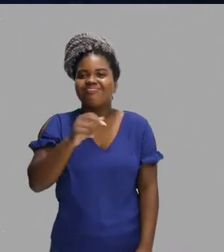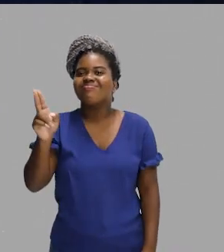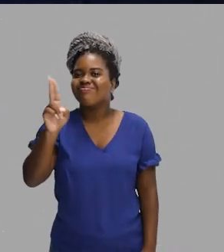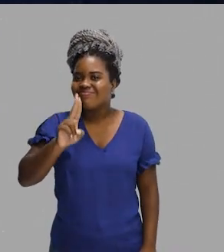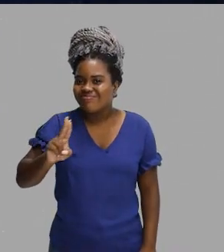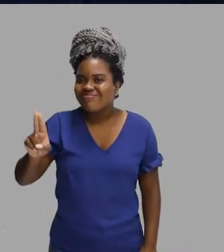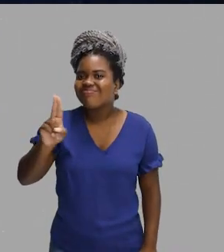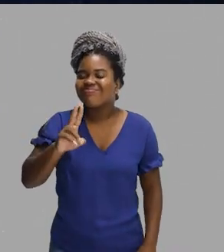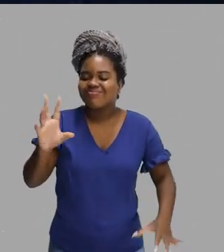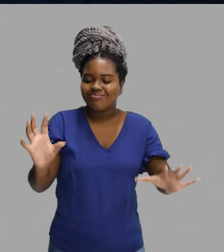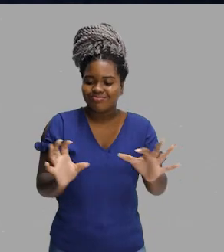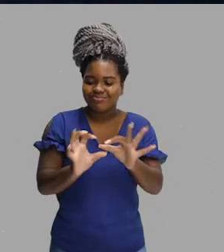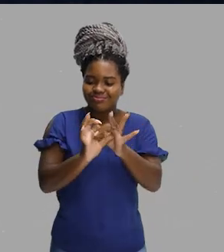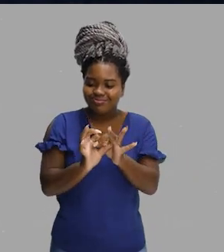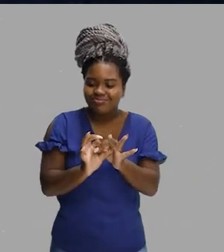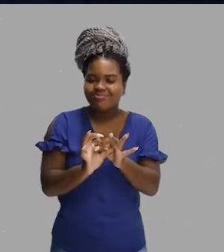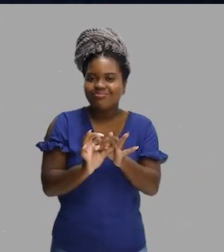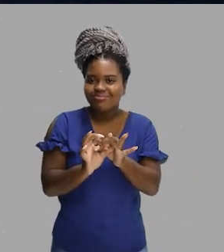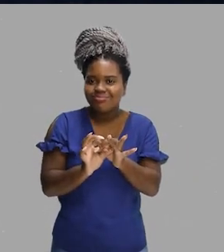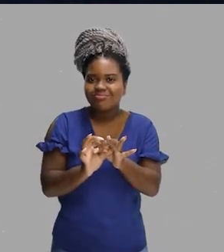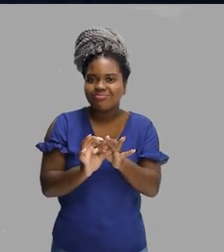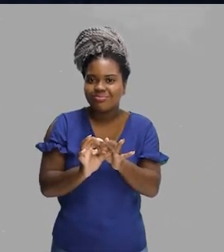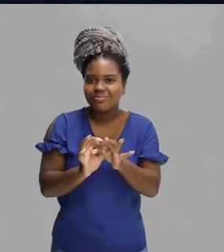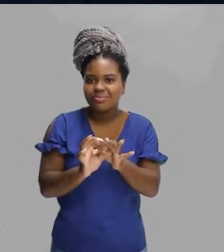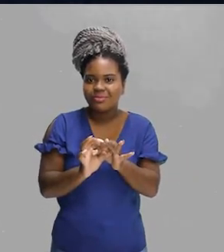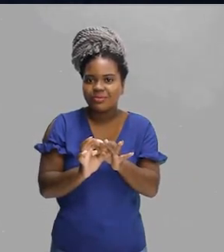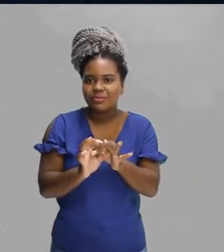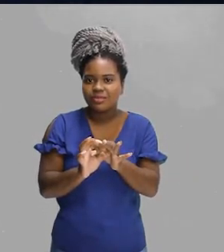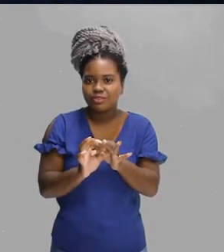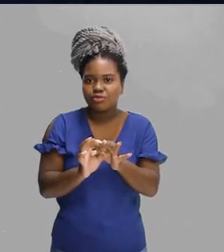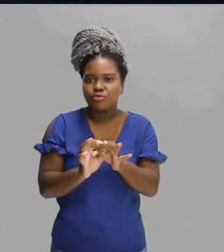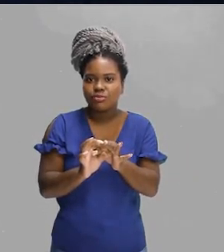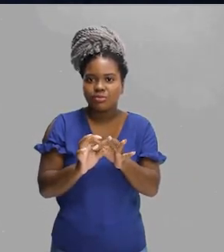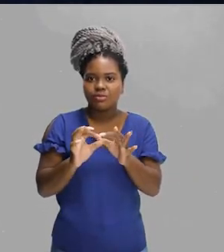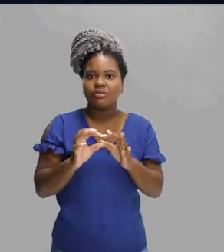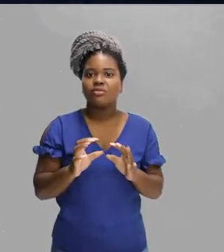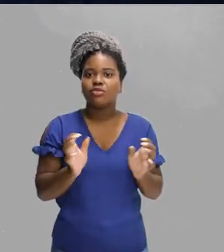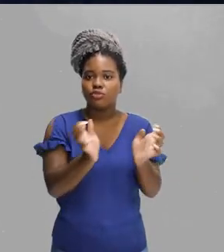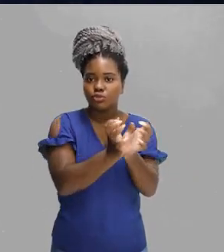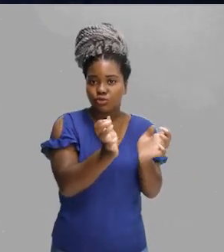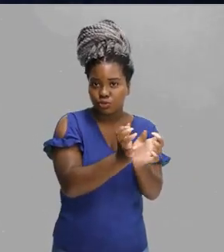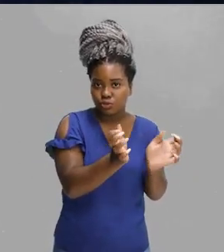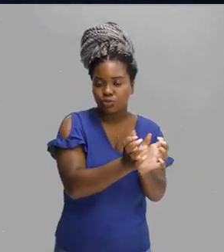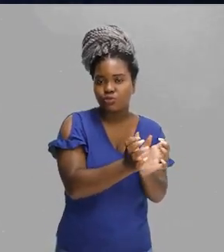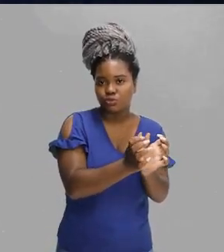Para junção de termos nas suas tribos, nos seus grupos.